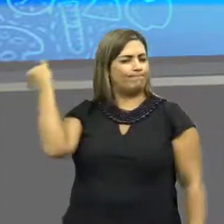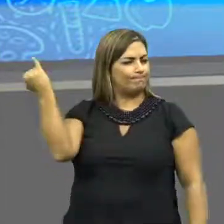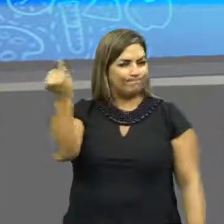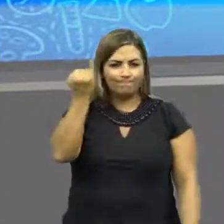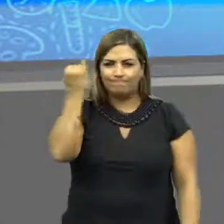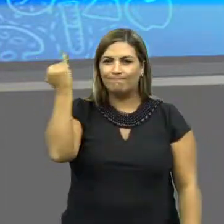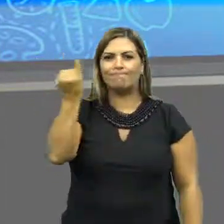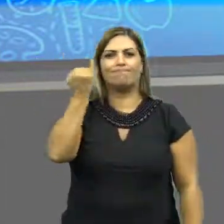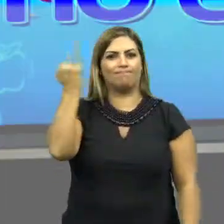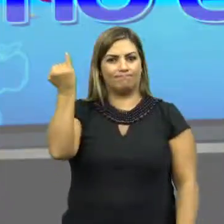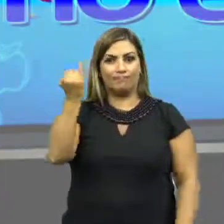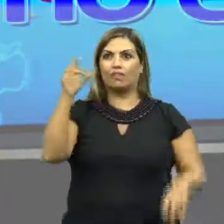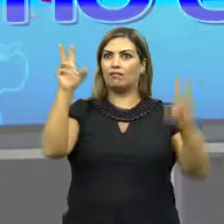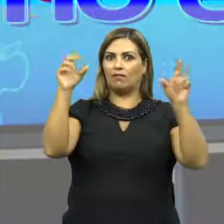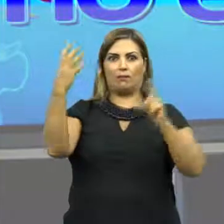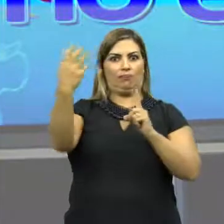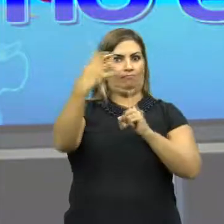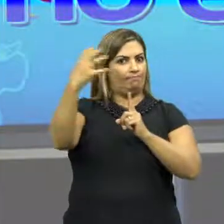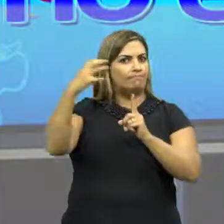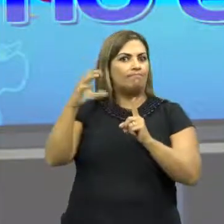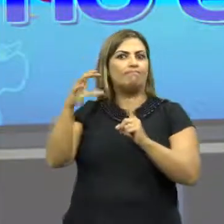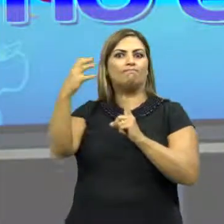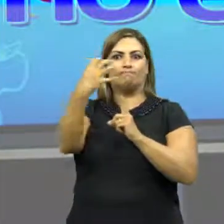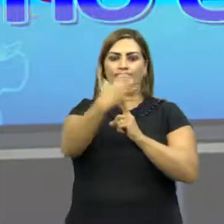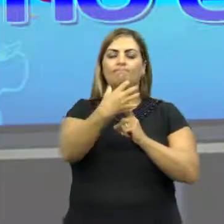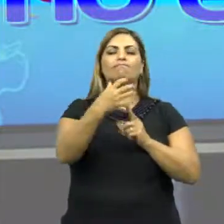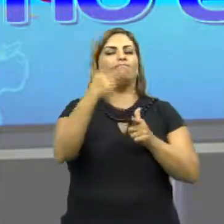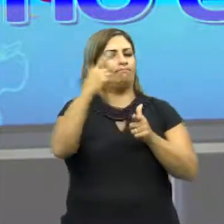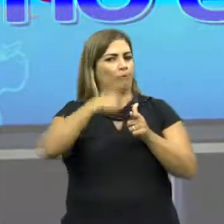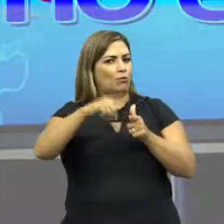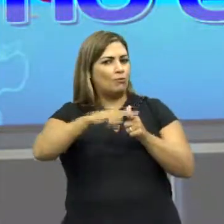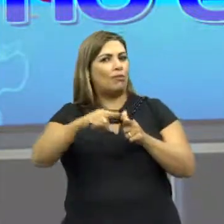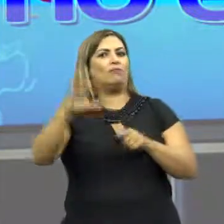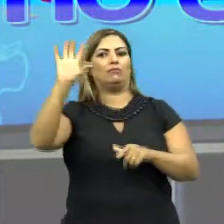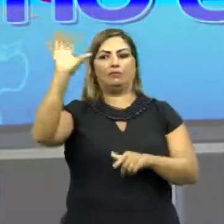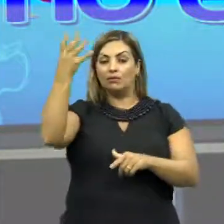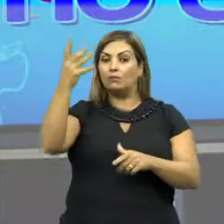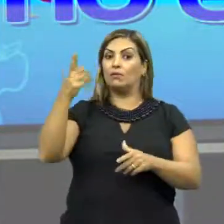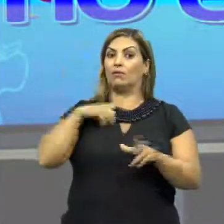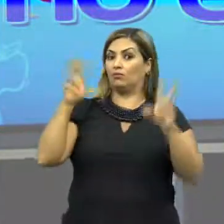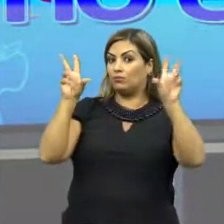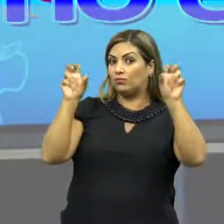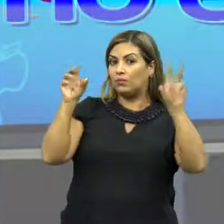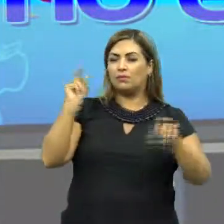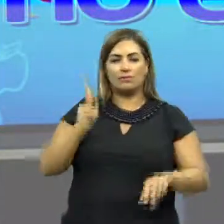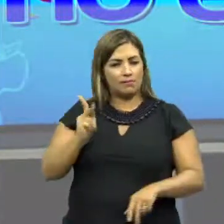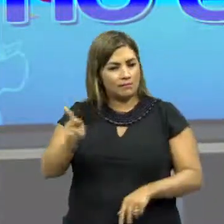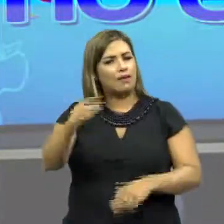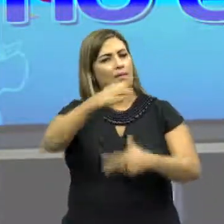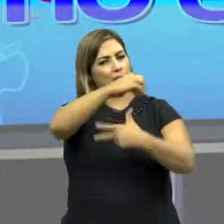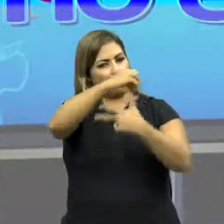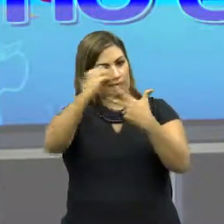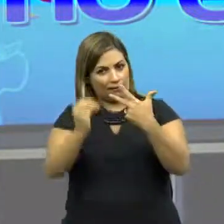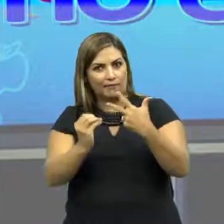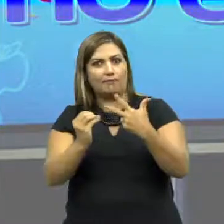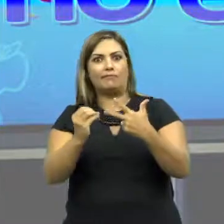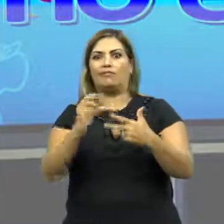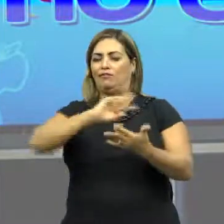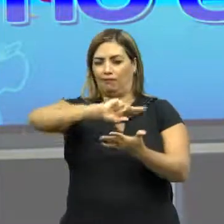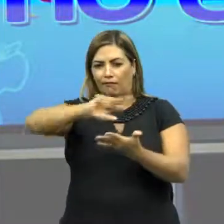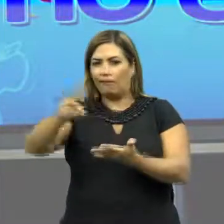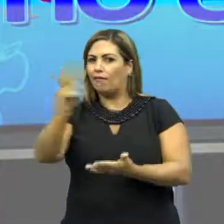extrema importância, um assunto de impactos ambientais que é um assunto pertinente, sempre presente no Enem e nos